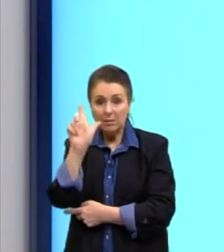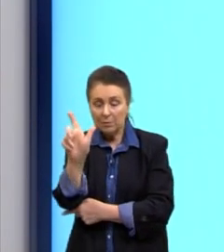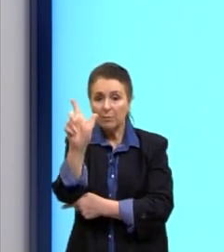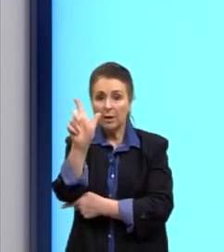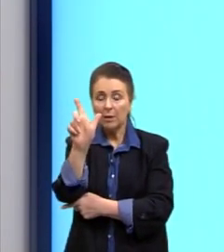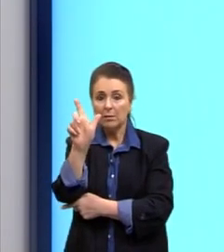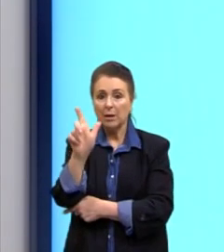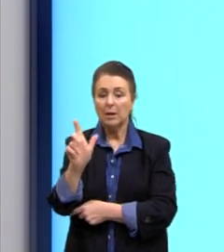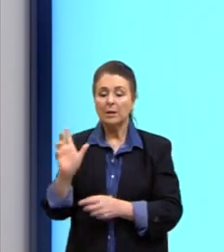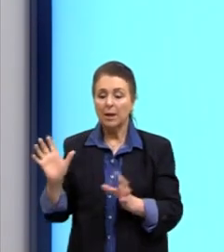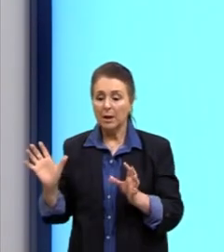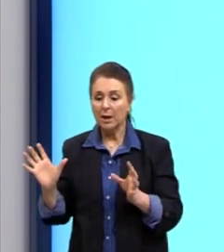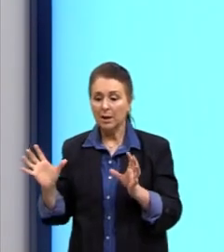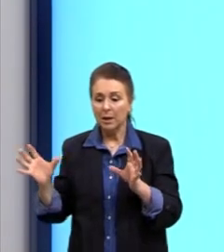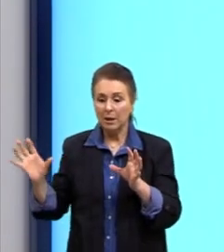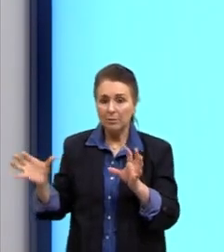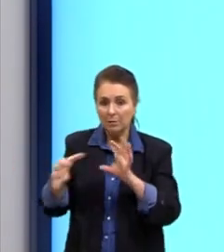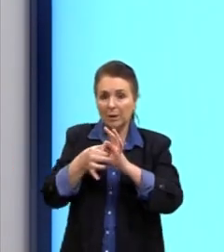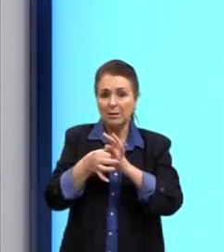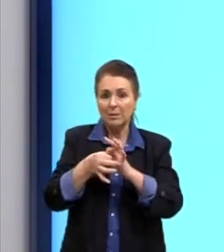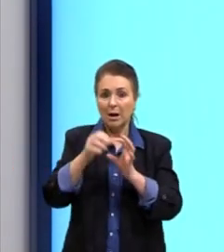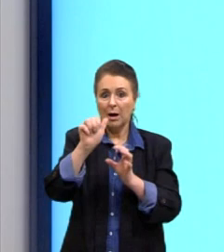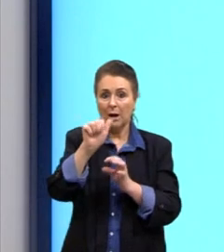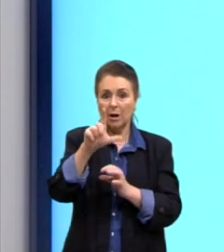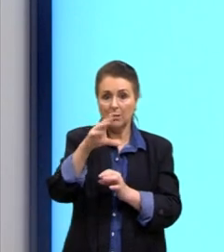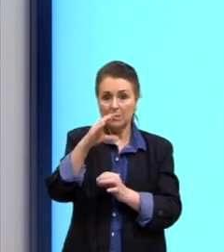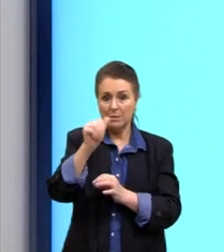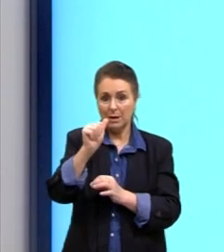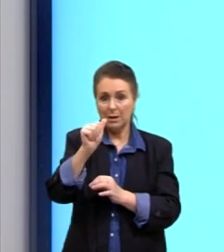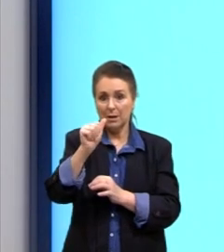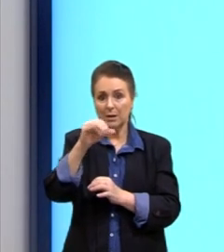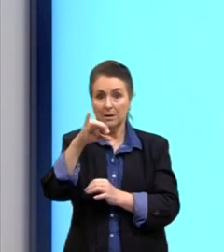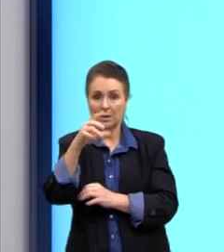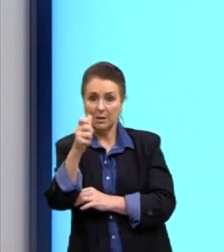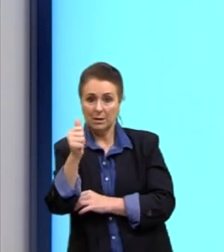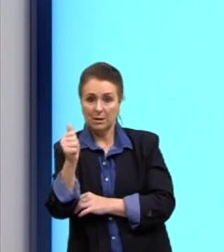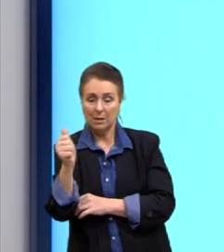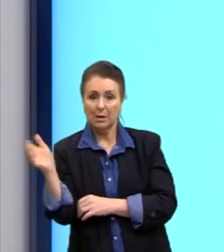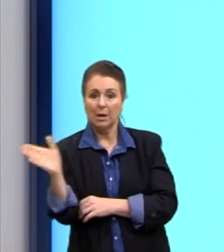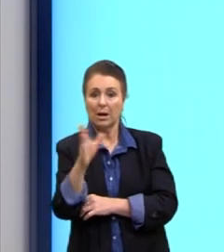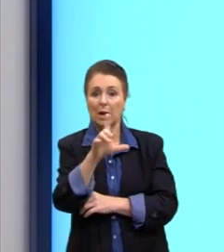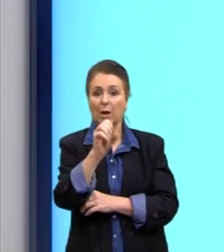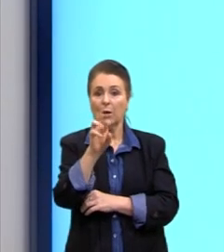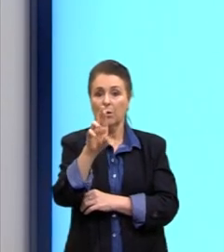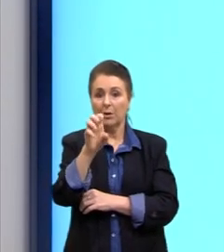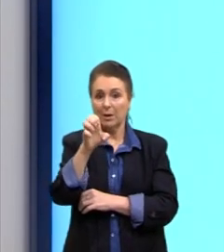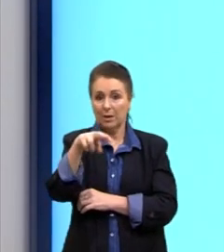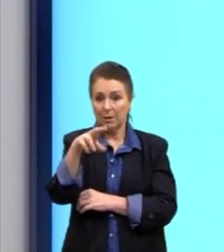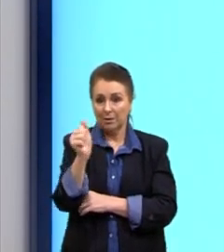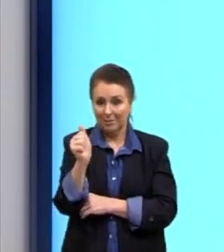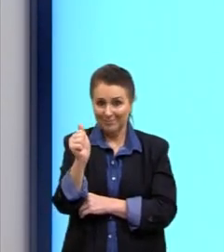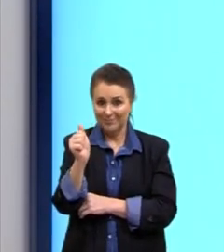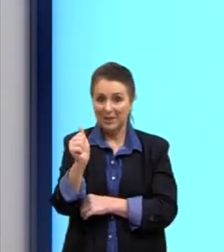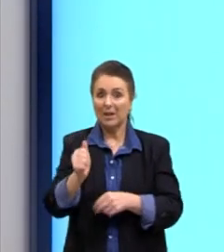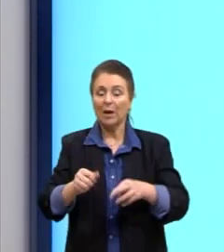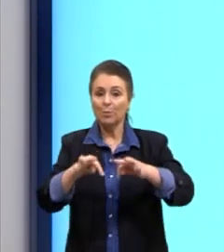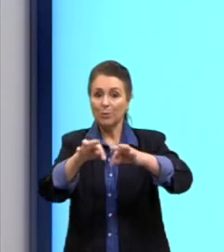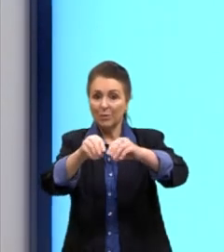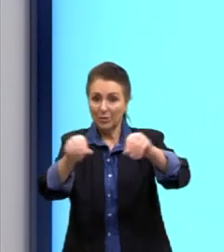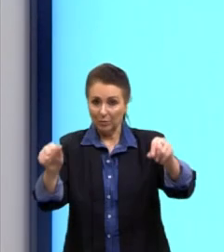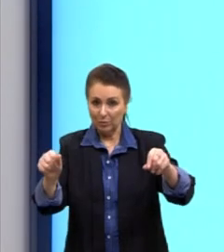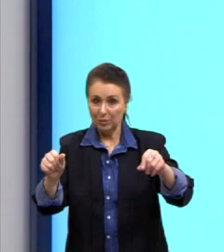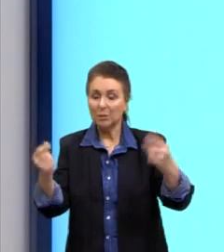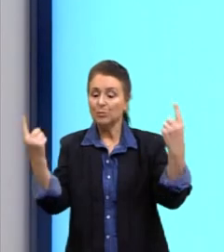Alsácia-Lorena, que vai ser um território depois que vai ser disputado durante a Primeira e a Segunda Guerra Mundial.